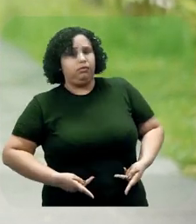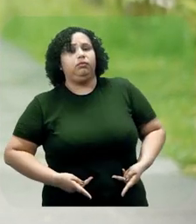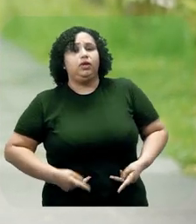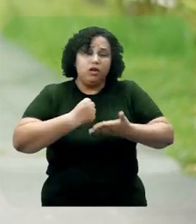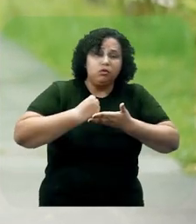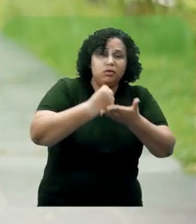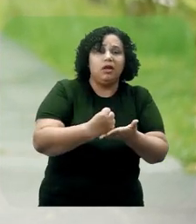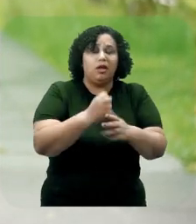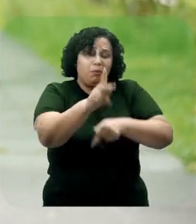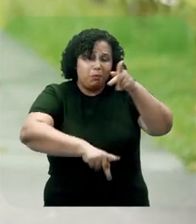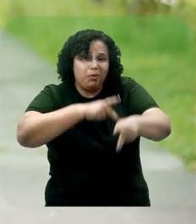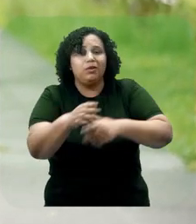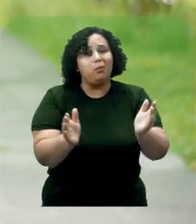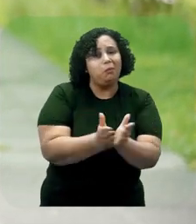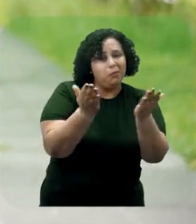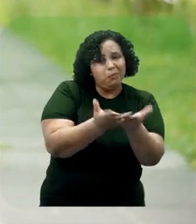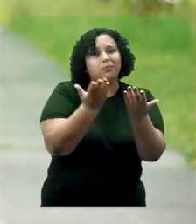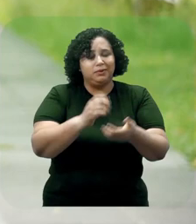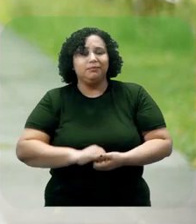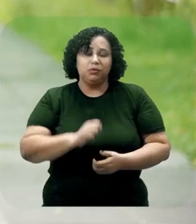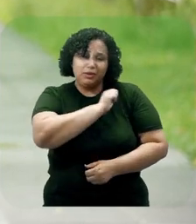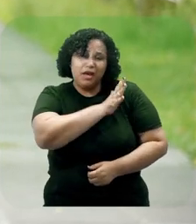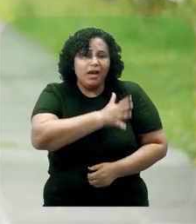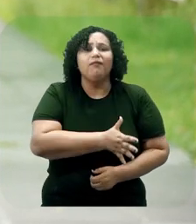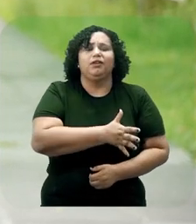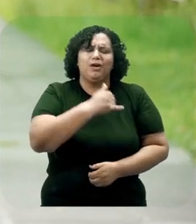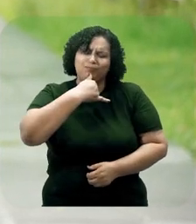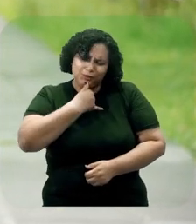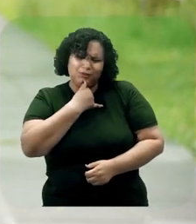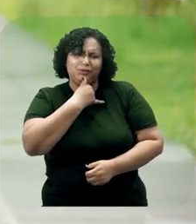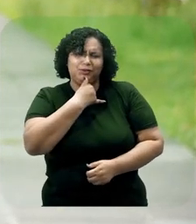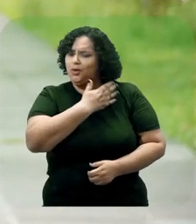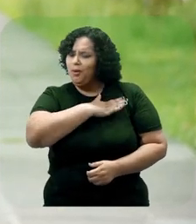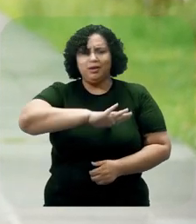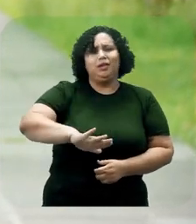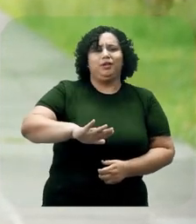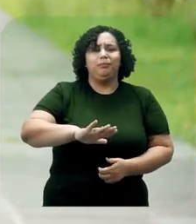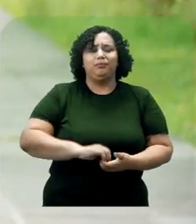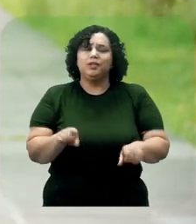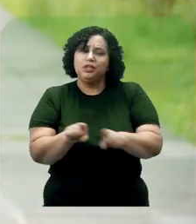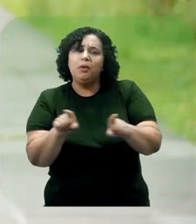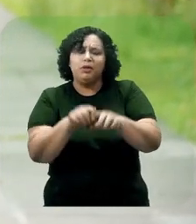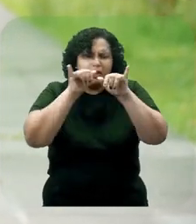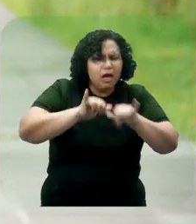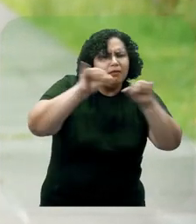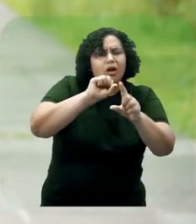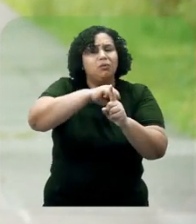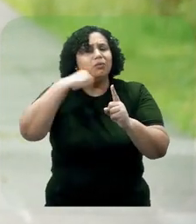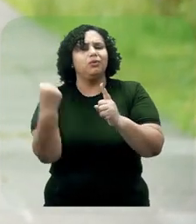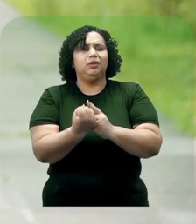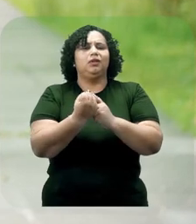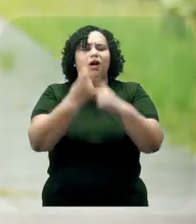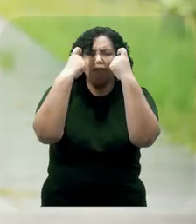IFPE não só lamenta e repudia o ocorrido, como também tem o dever de alertar a sociedade sobre a violência em função da